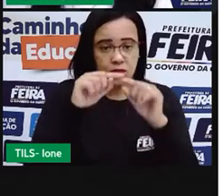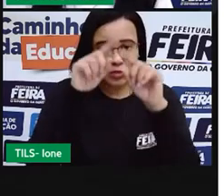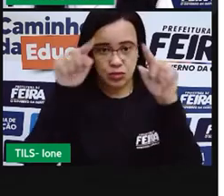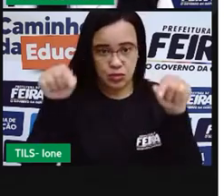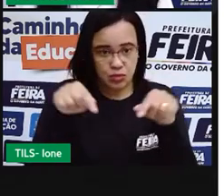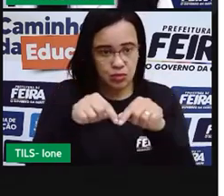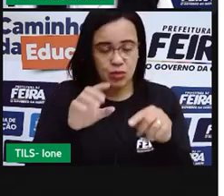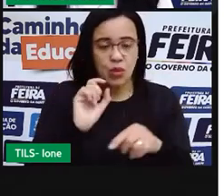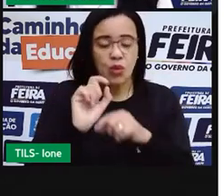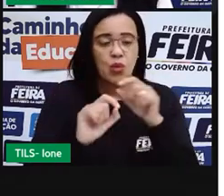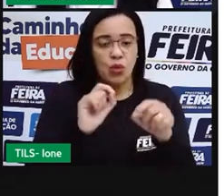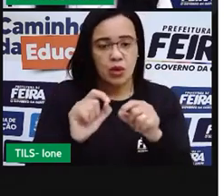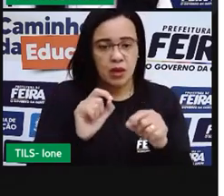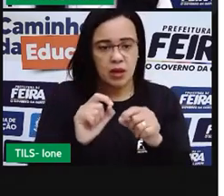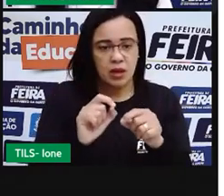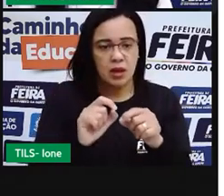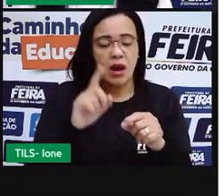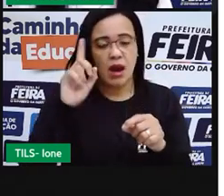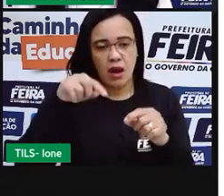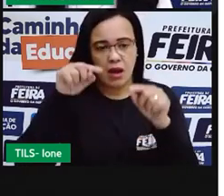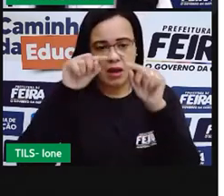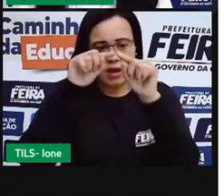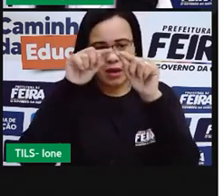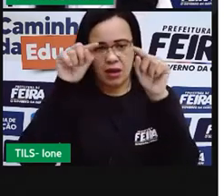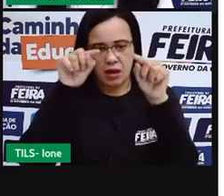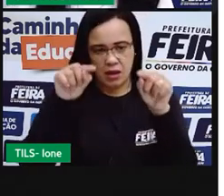é de um retângulo.